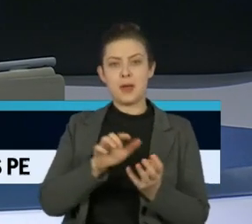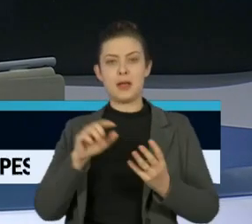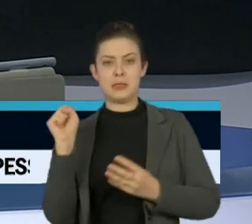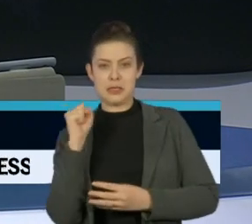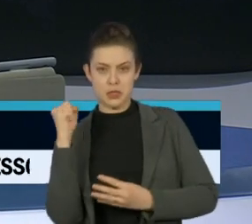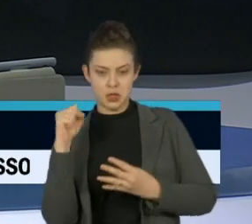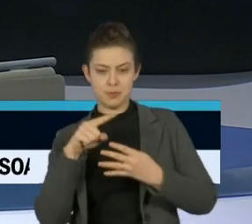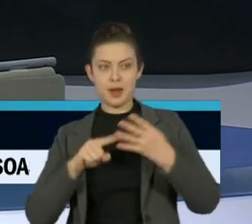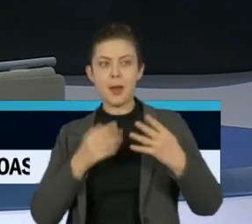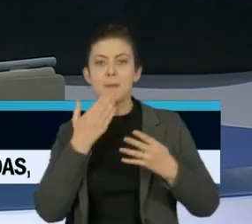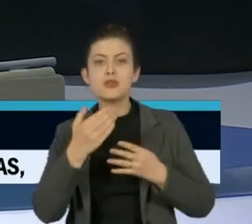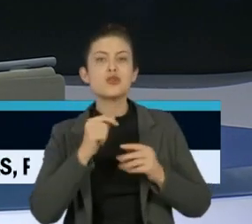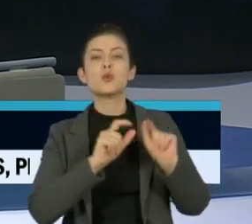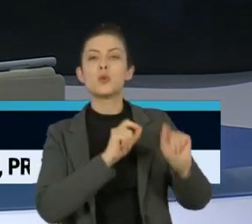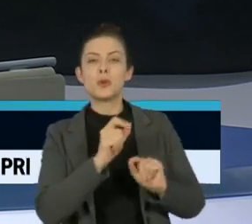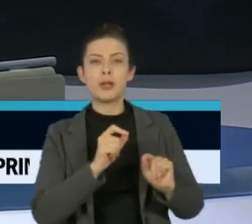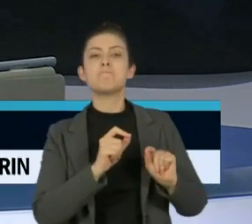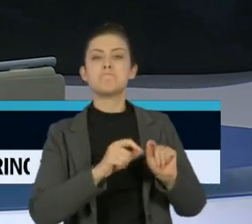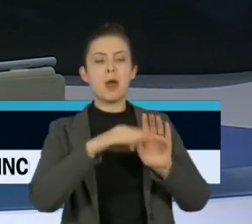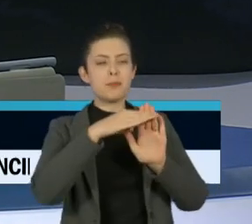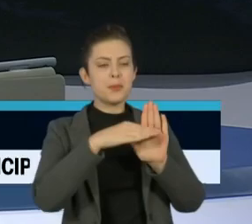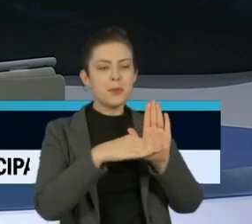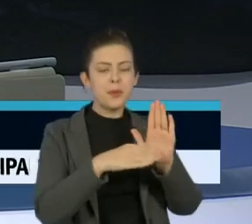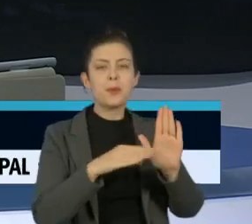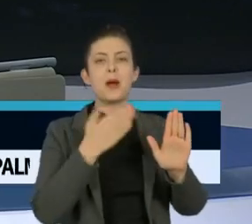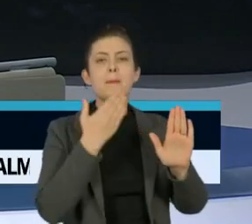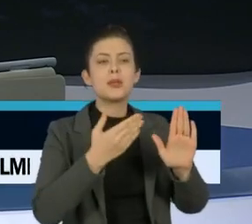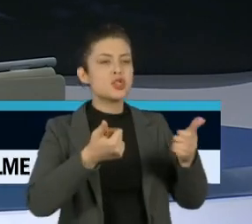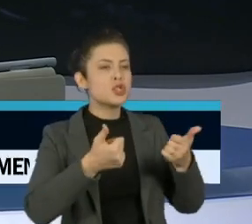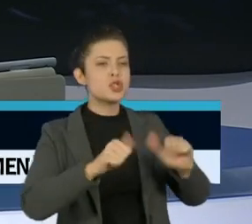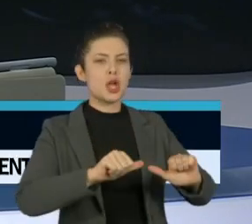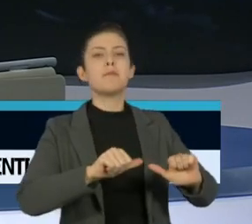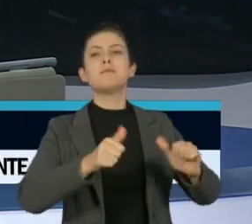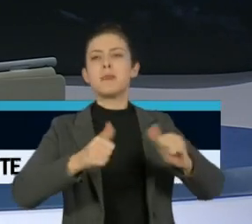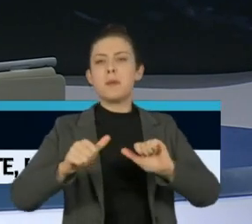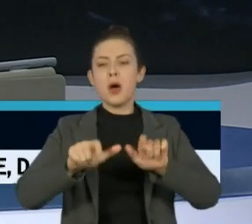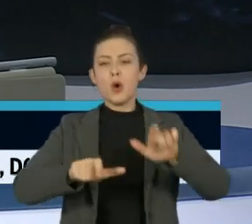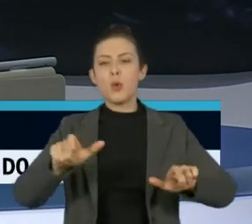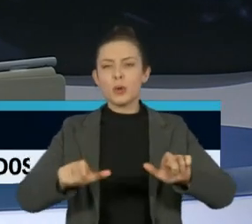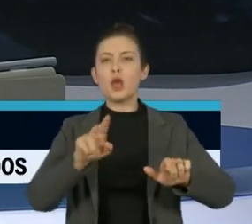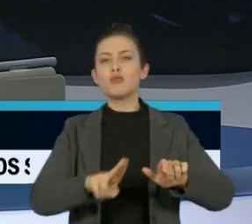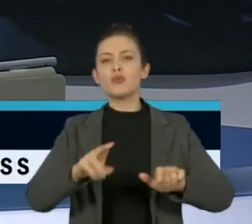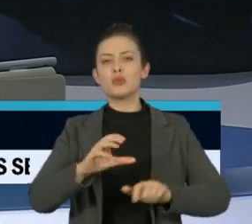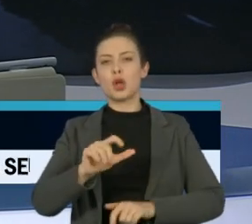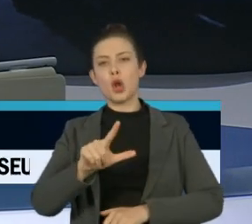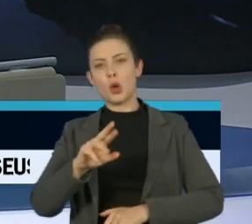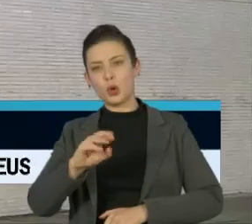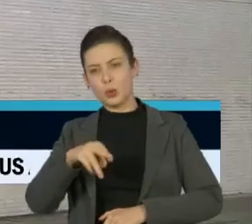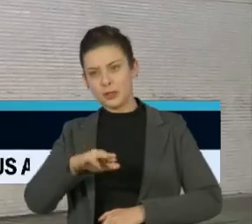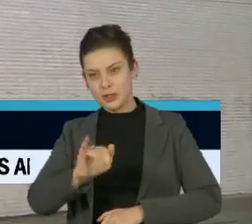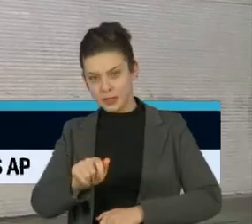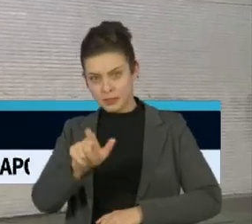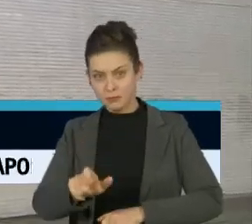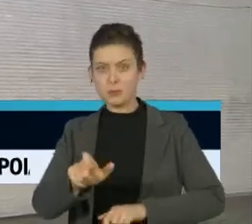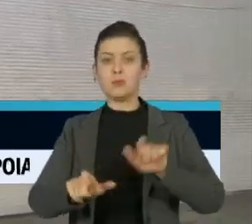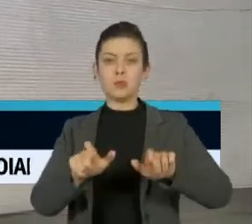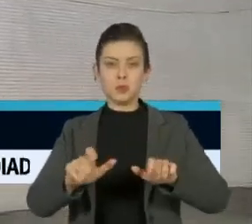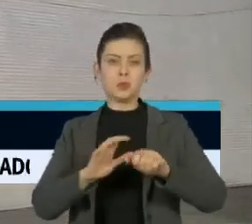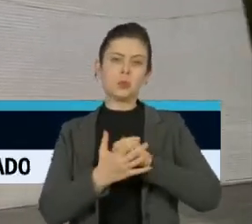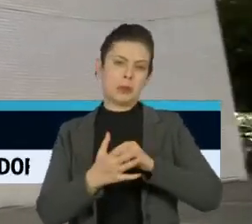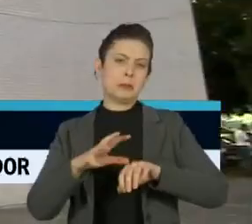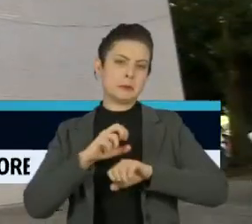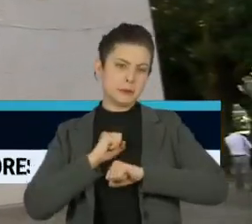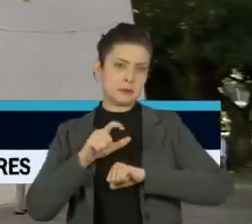pediram a suspensão do protocolo que permite o uso de cloroquina em todos os pacientes com Covid-19. O